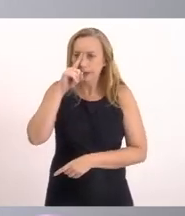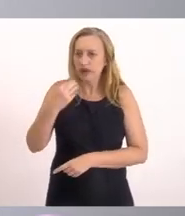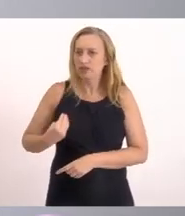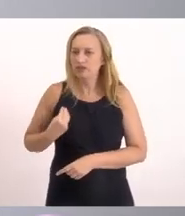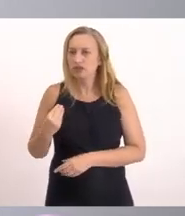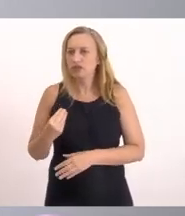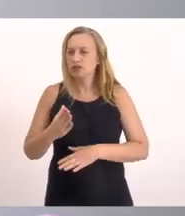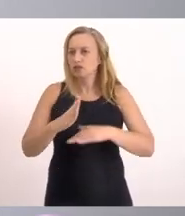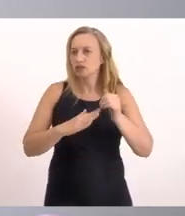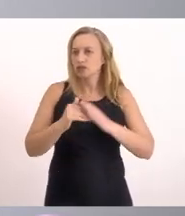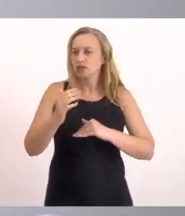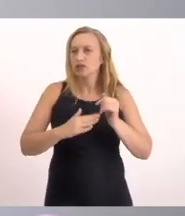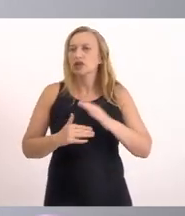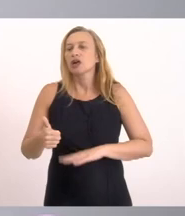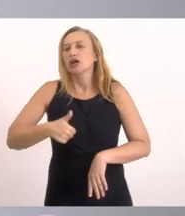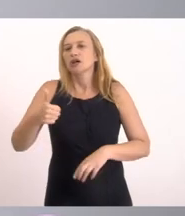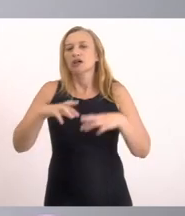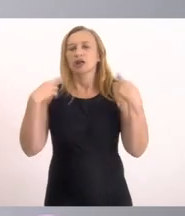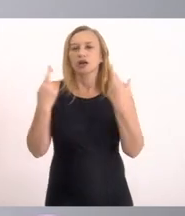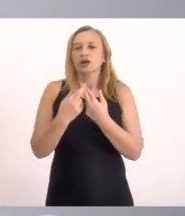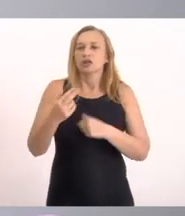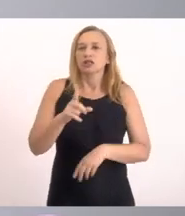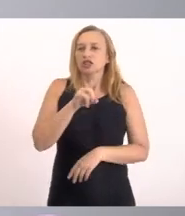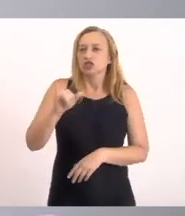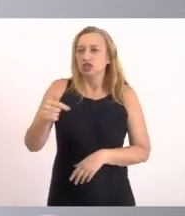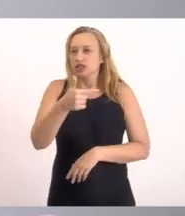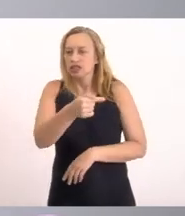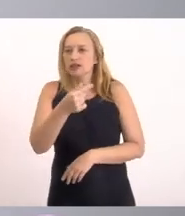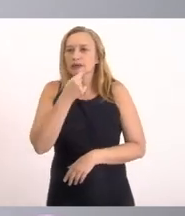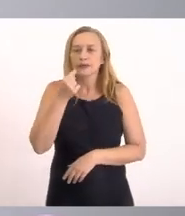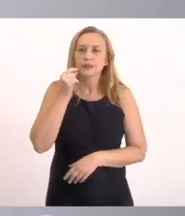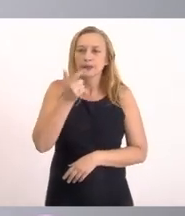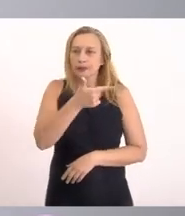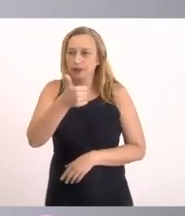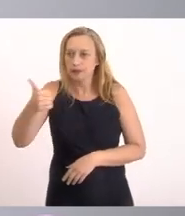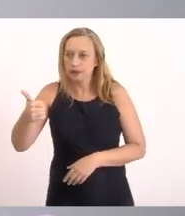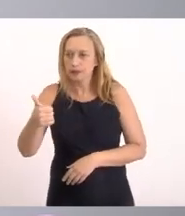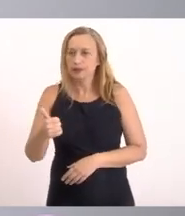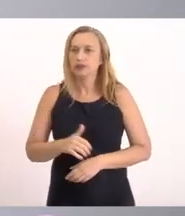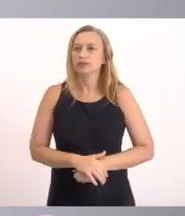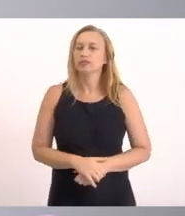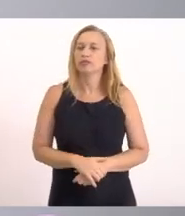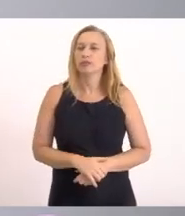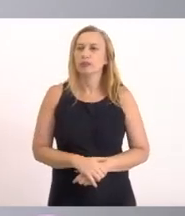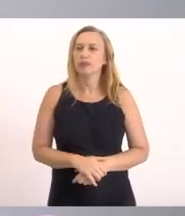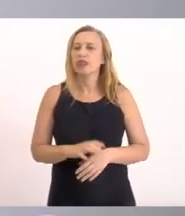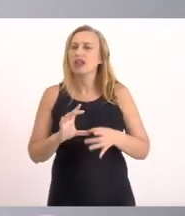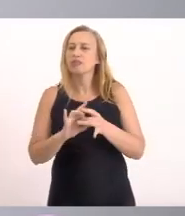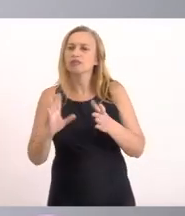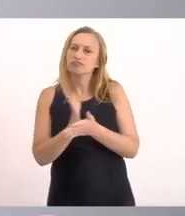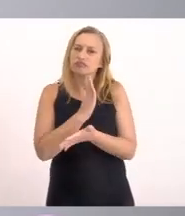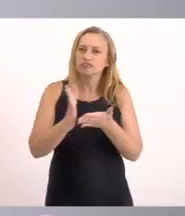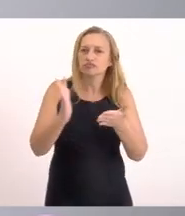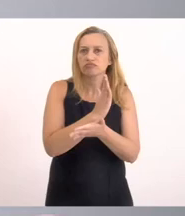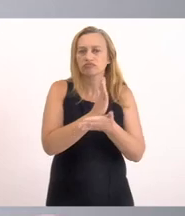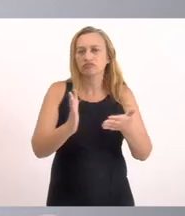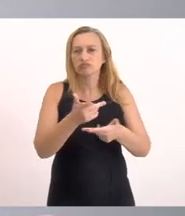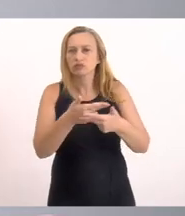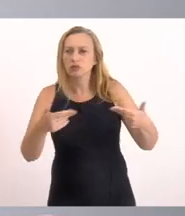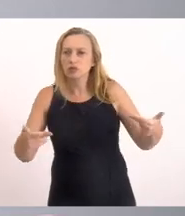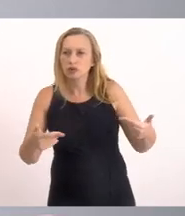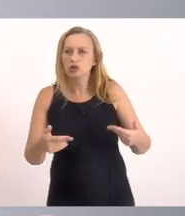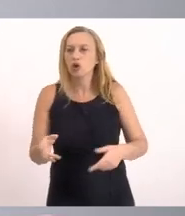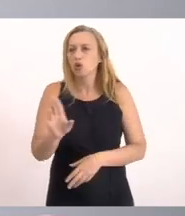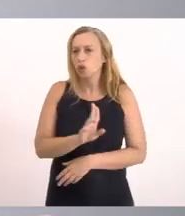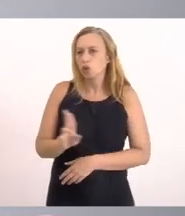Nós refizemos Nossa primeira reunião Dia 7 de setembro De 2021 A qual Deliberamos Algumas coisas Dentre elas